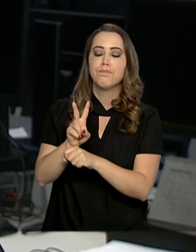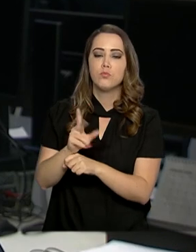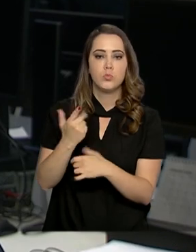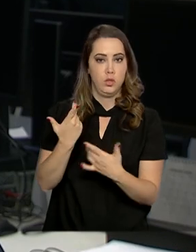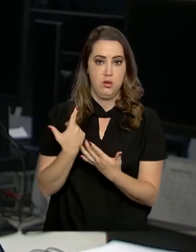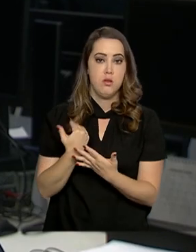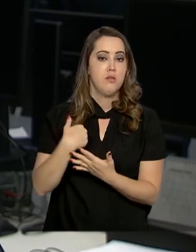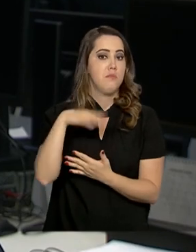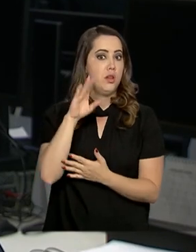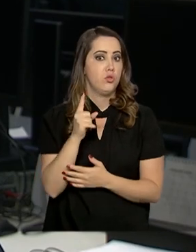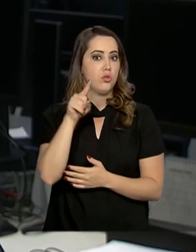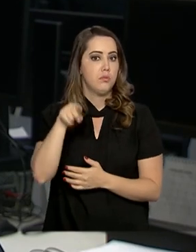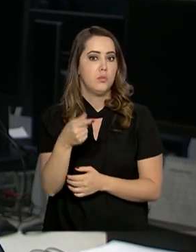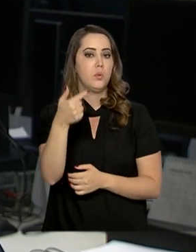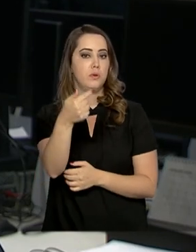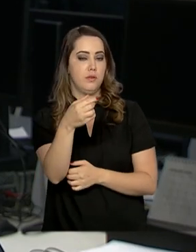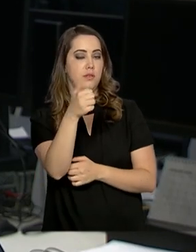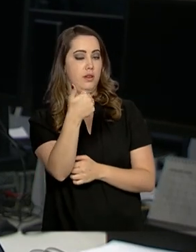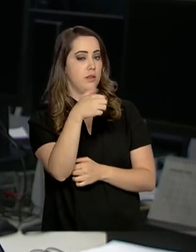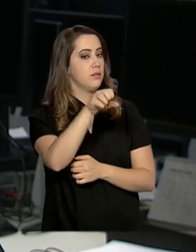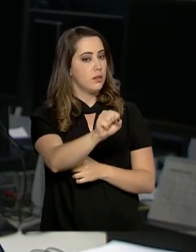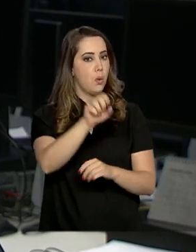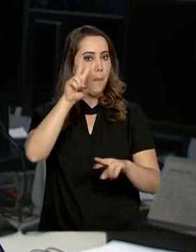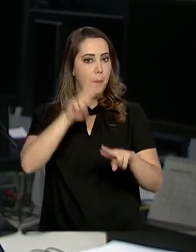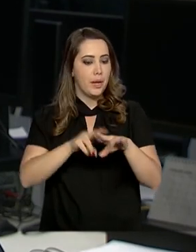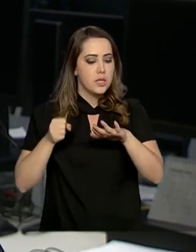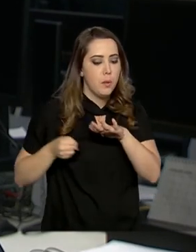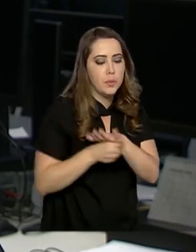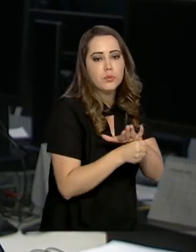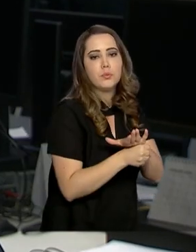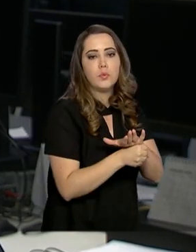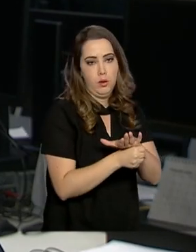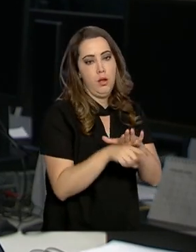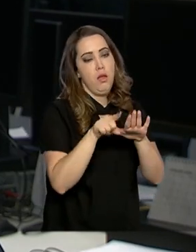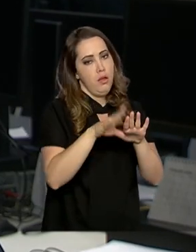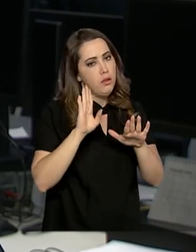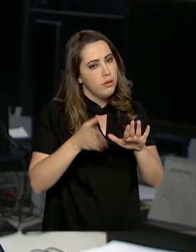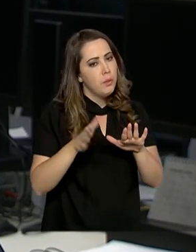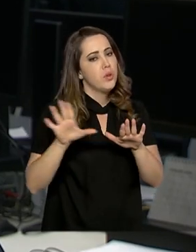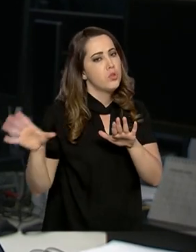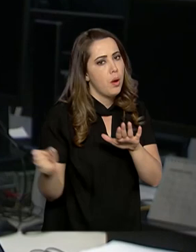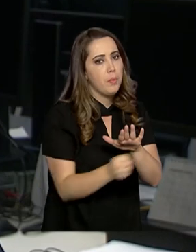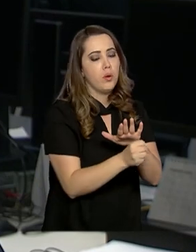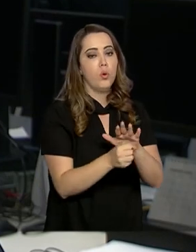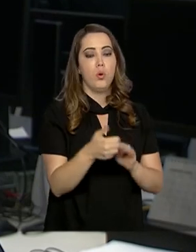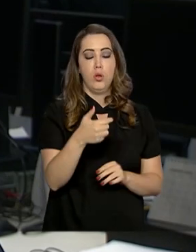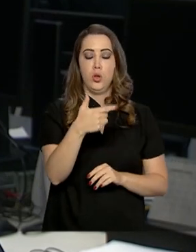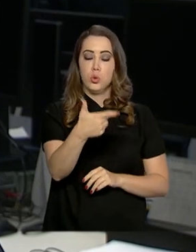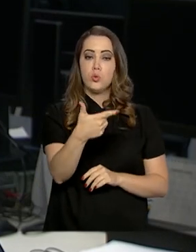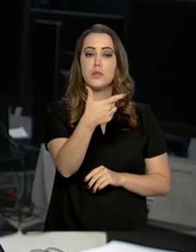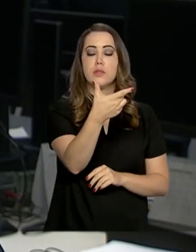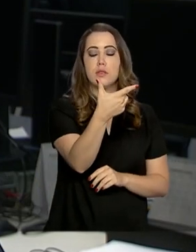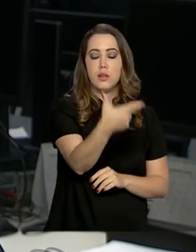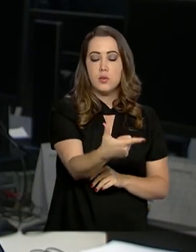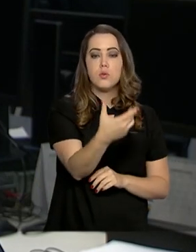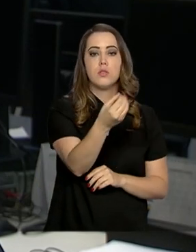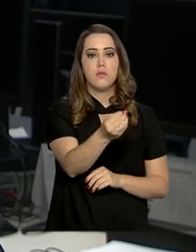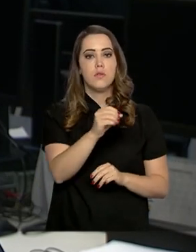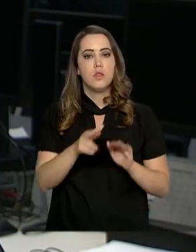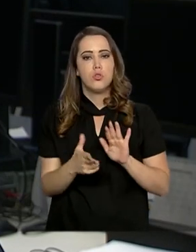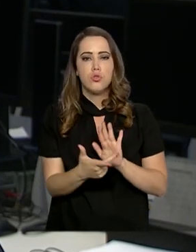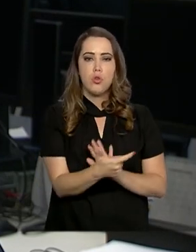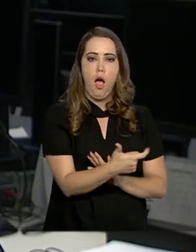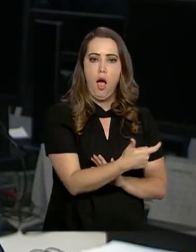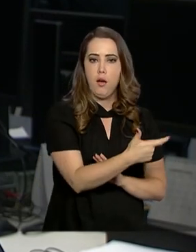.718 presas. Foram apreendidas também 220 armas e 18 toneladas de drogas.